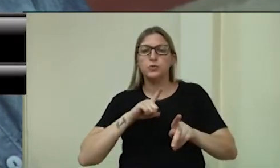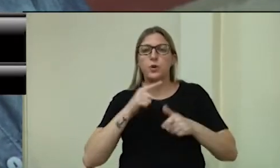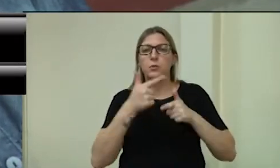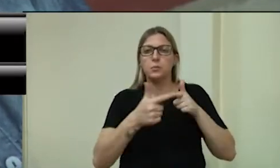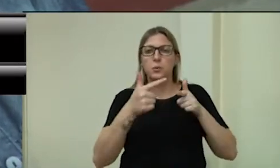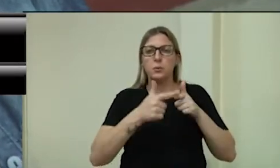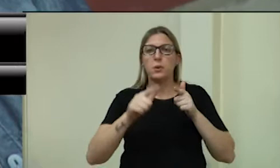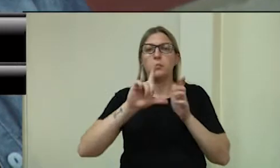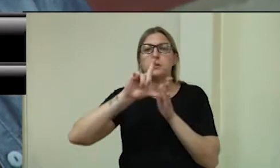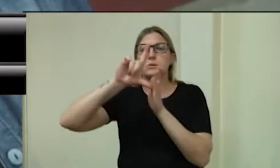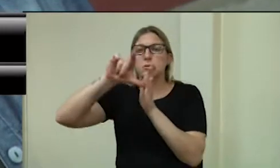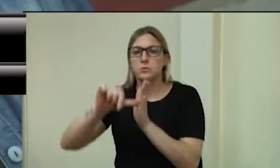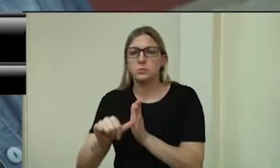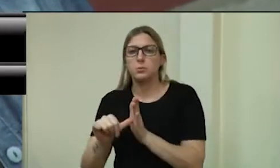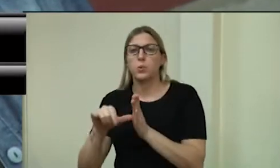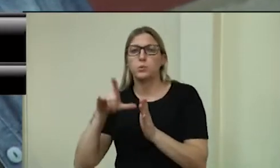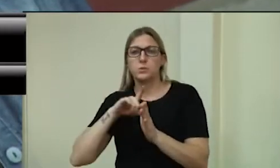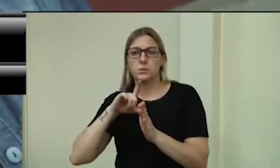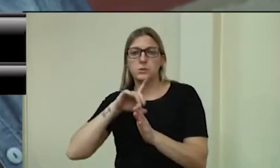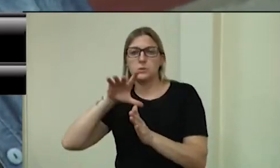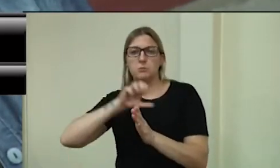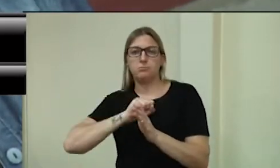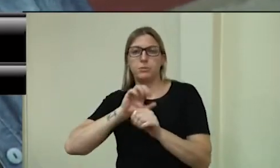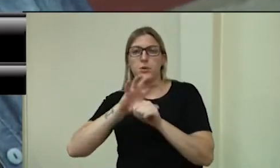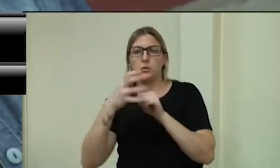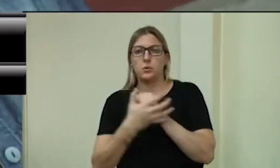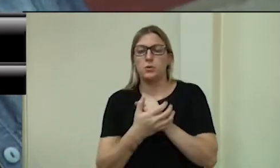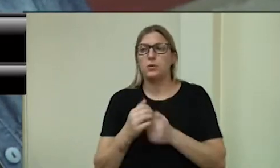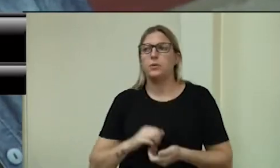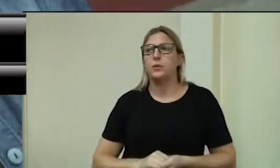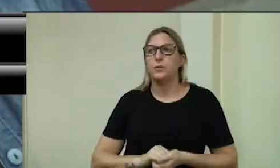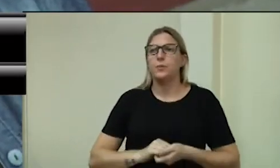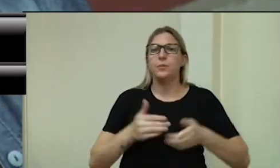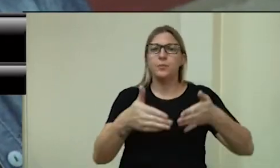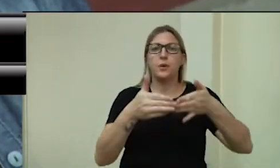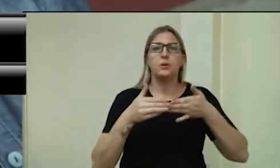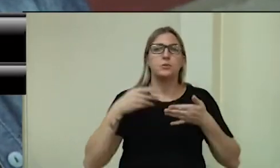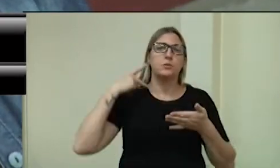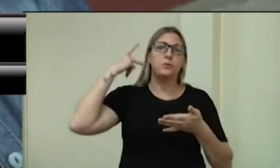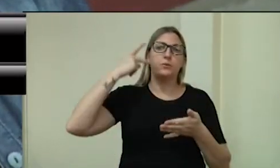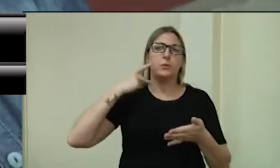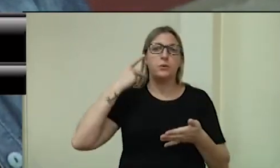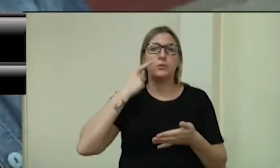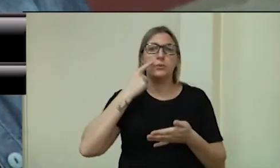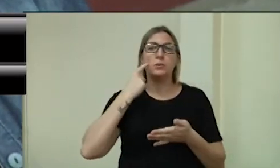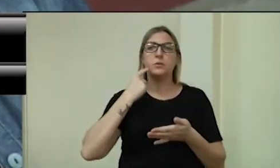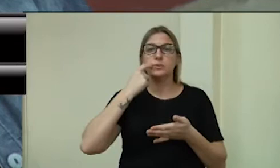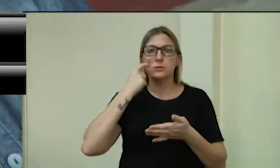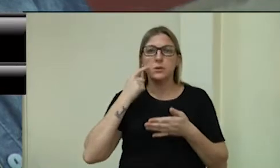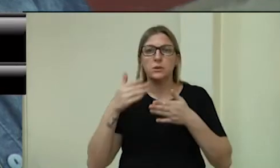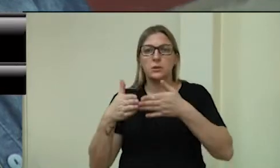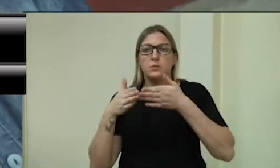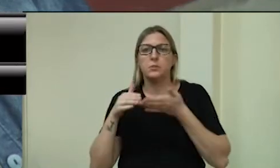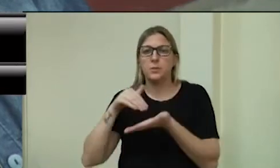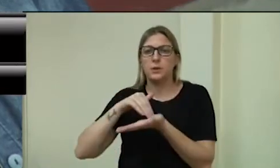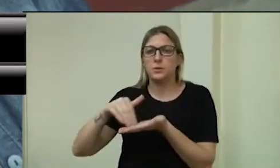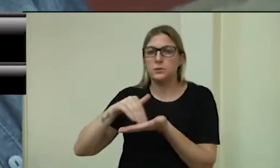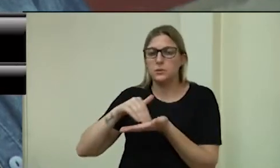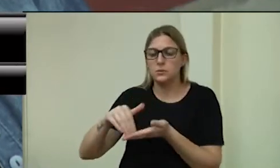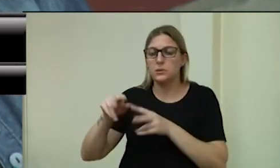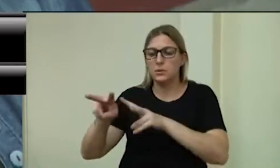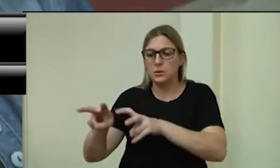-19. Pedido de providências da vereadora Sandra Piccoli. Solicita à Secretaria da Agricultura,